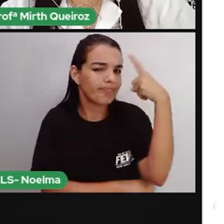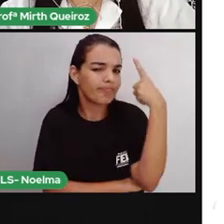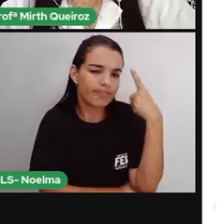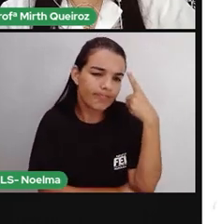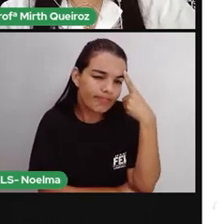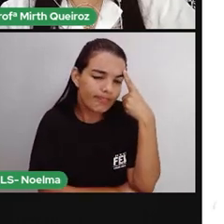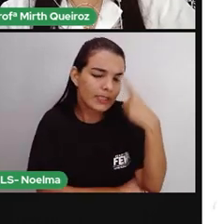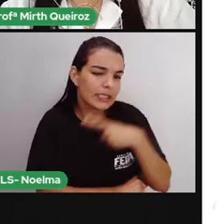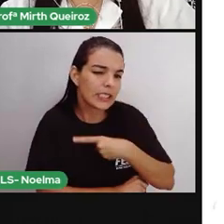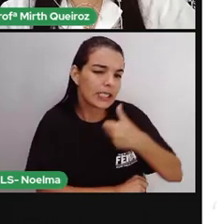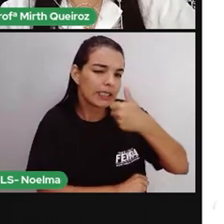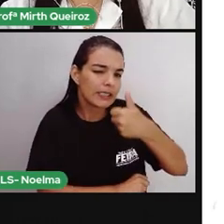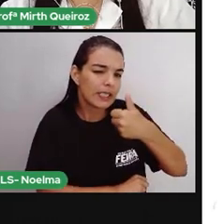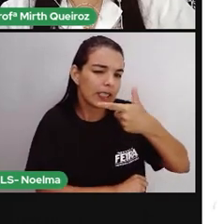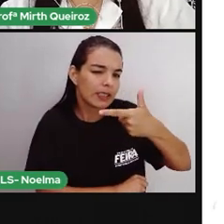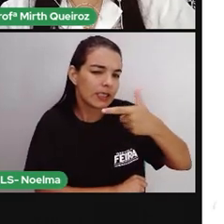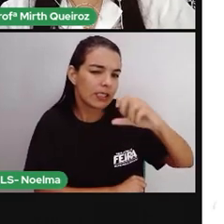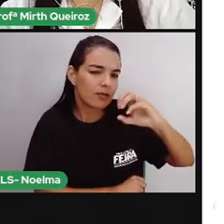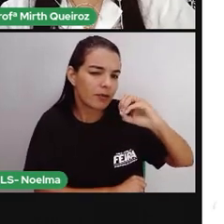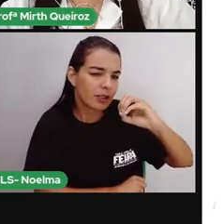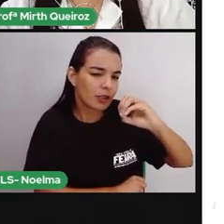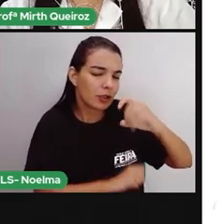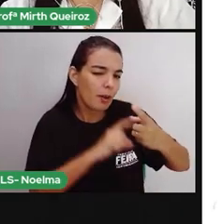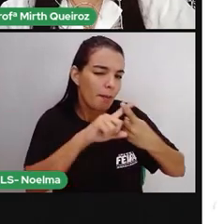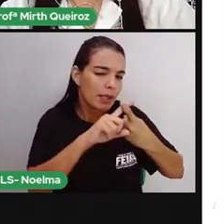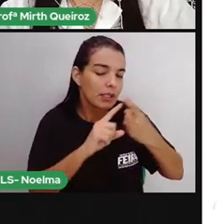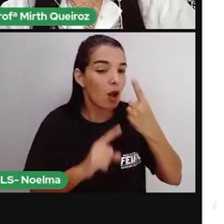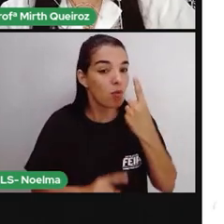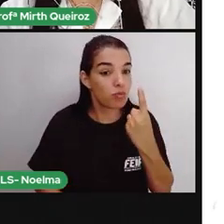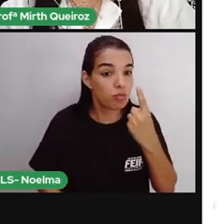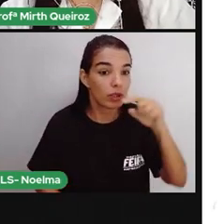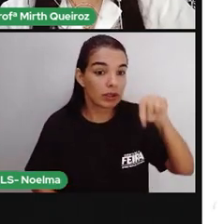mais 1 e 55, vai ficar quanto?